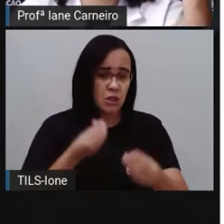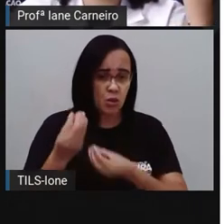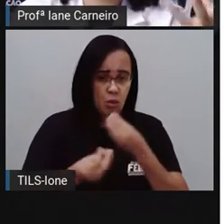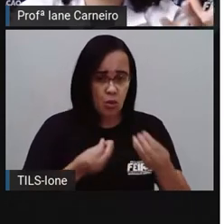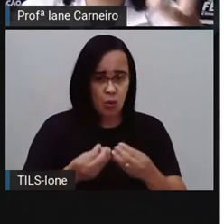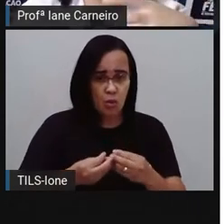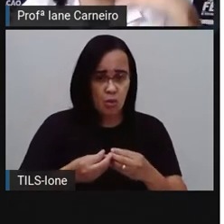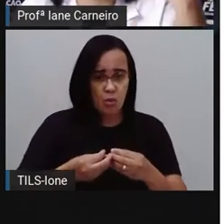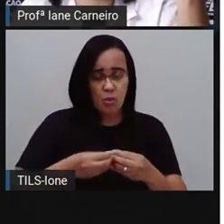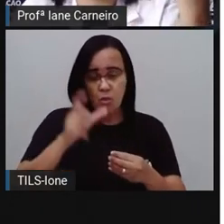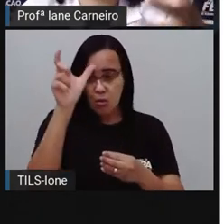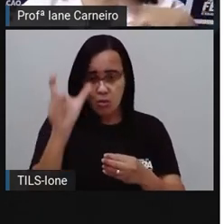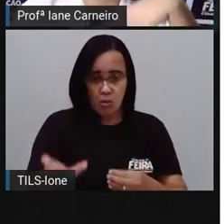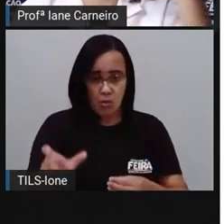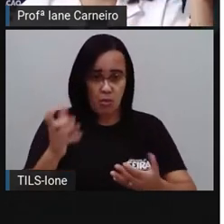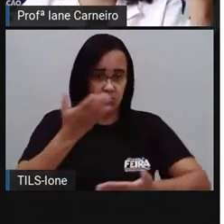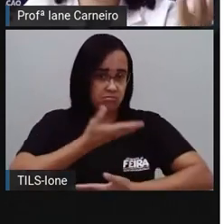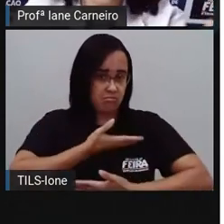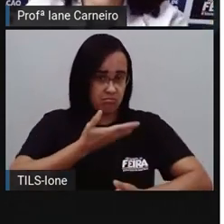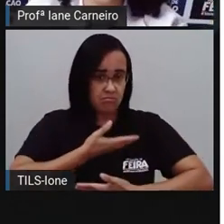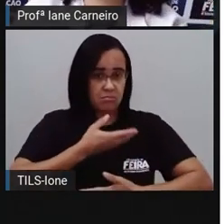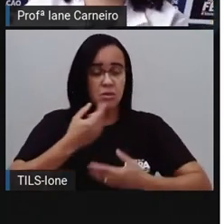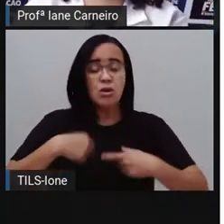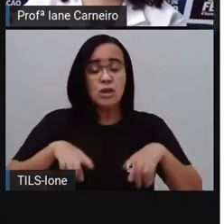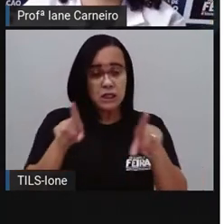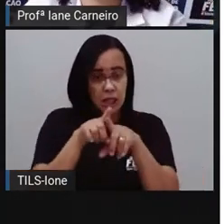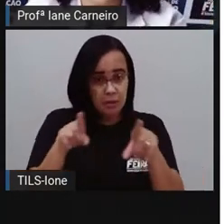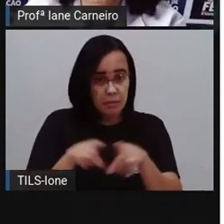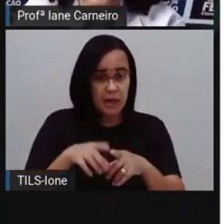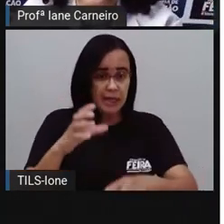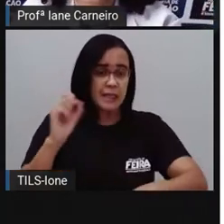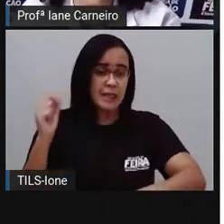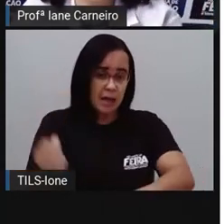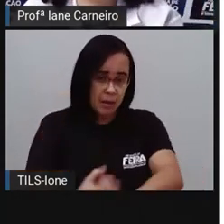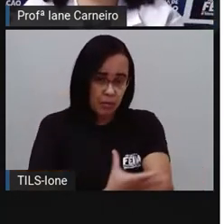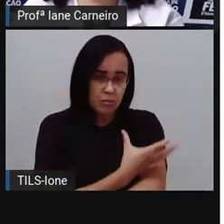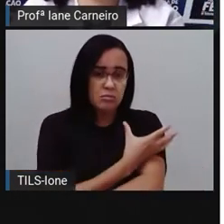quanto características emocionais, né? De personalidade, tá bom?